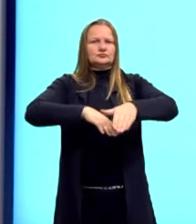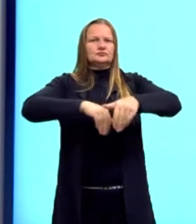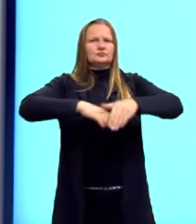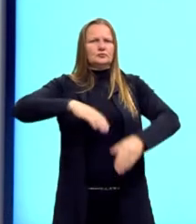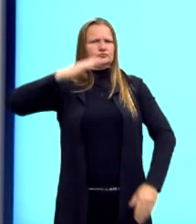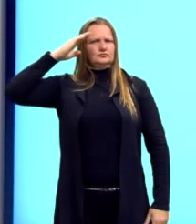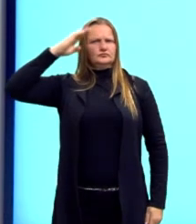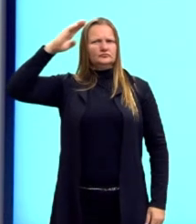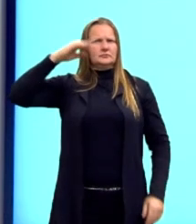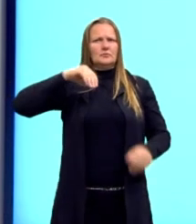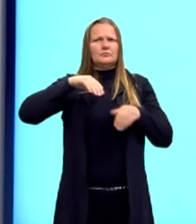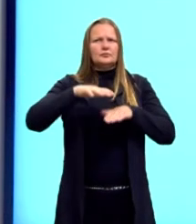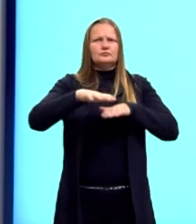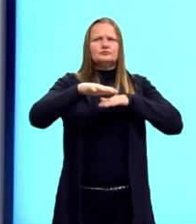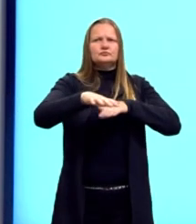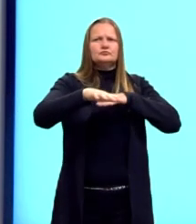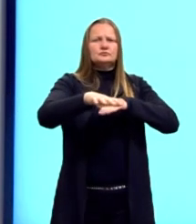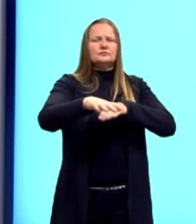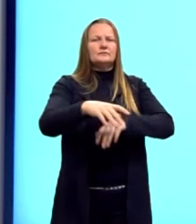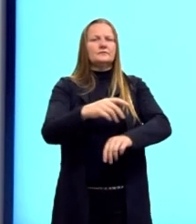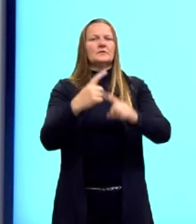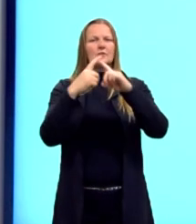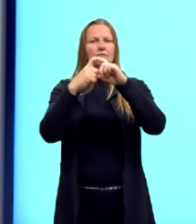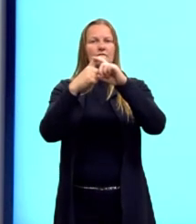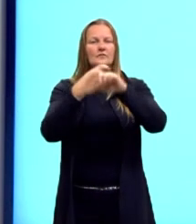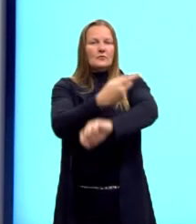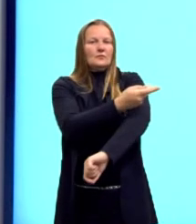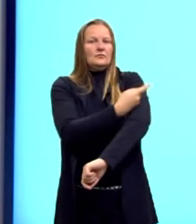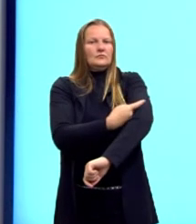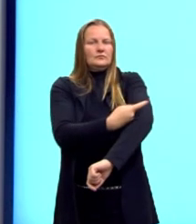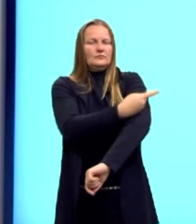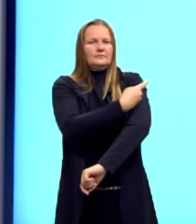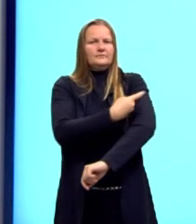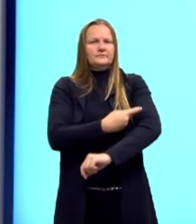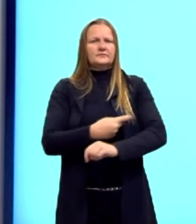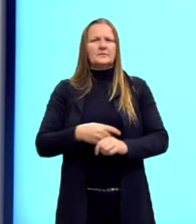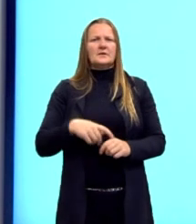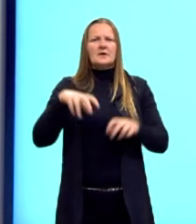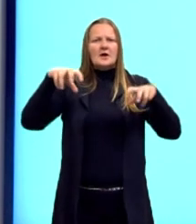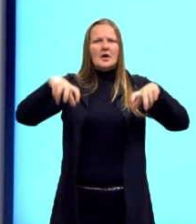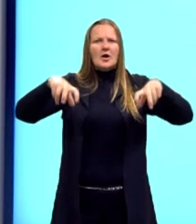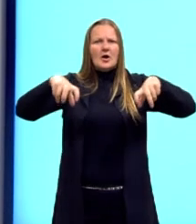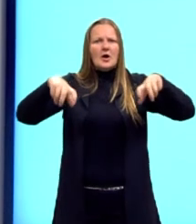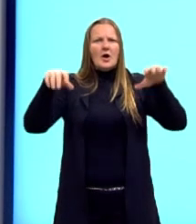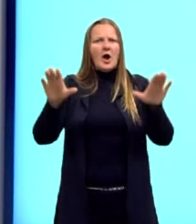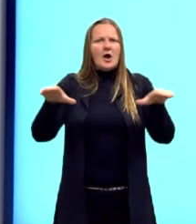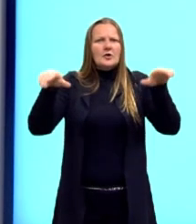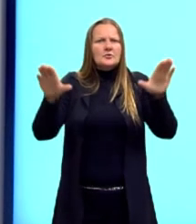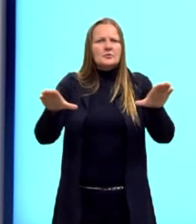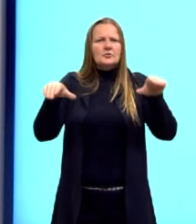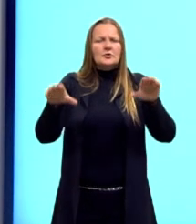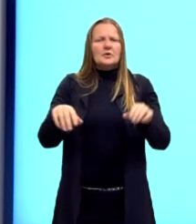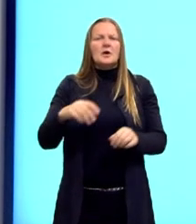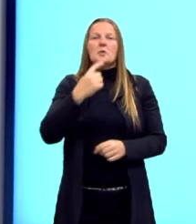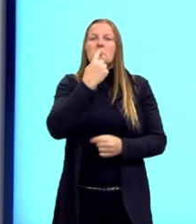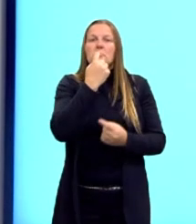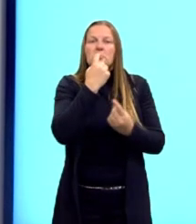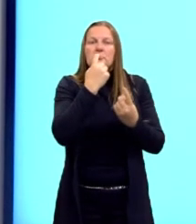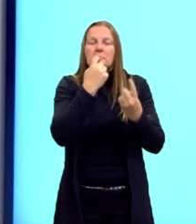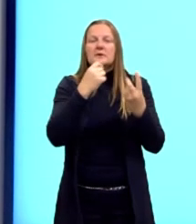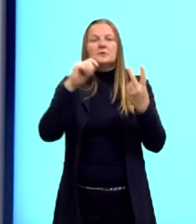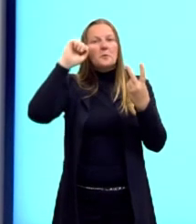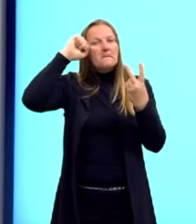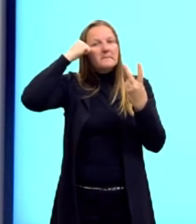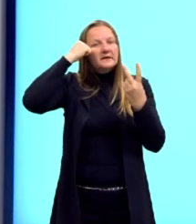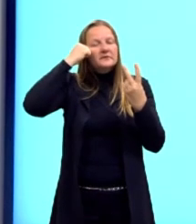o estandarte nazista, né, com a swastika, a águia, as cores vermelho e preto, né. E isso daqui já é